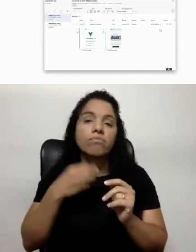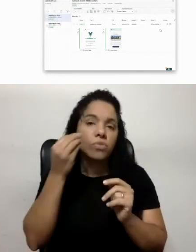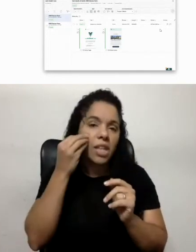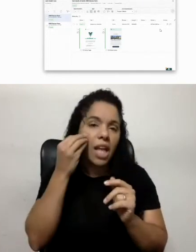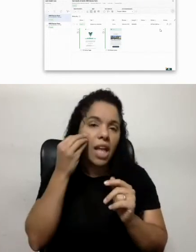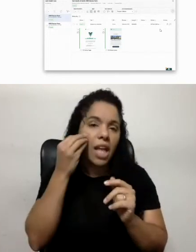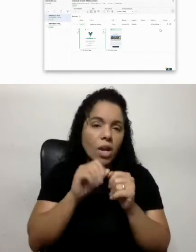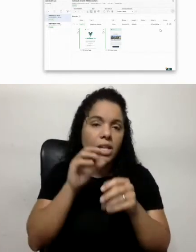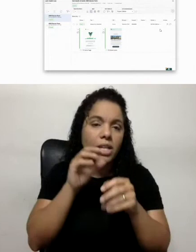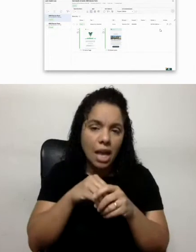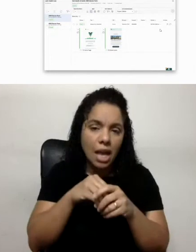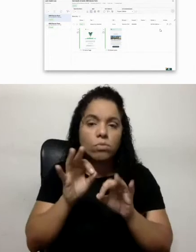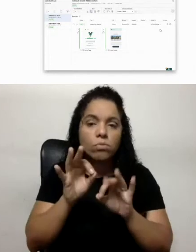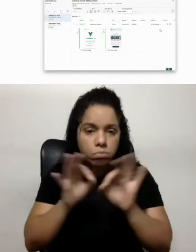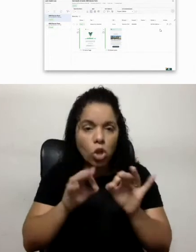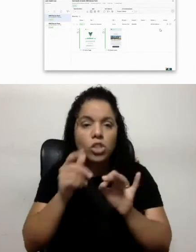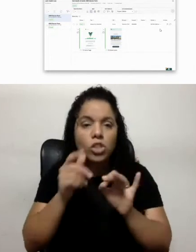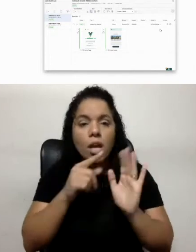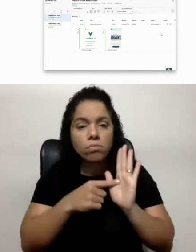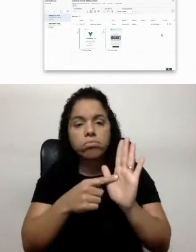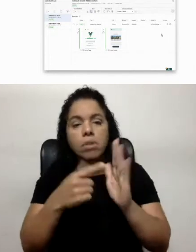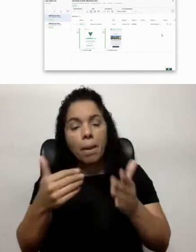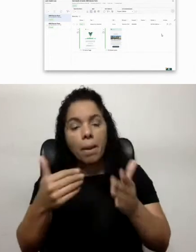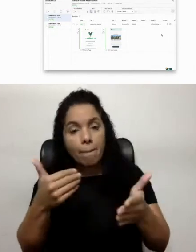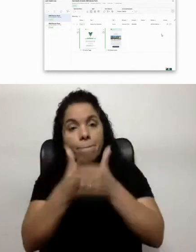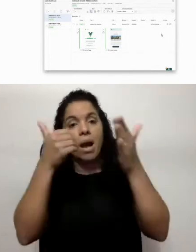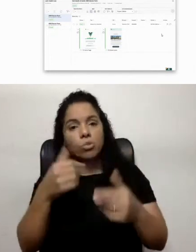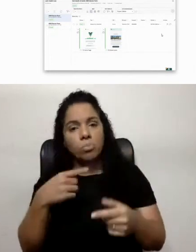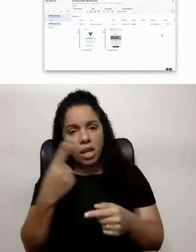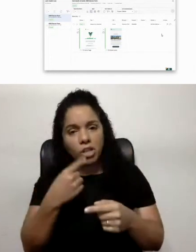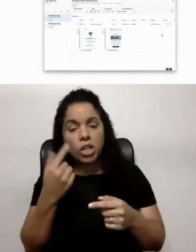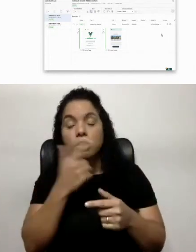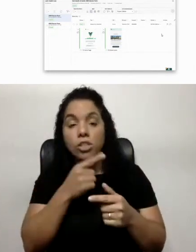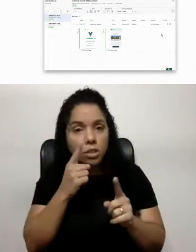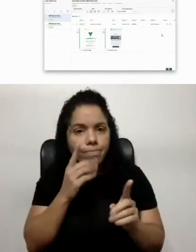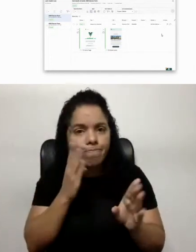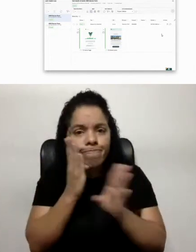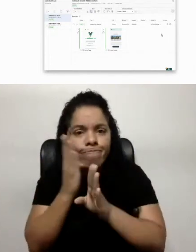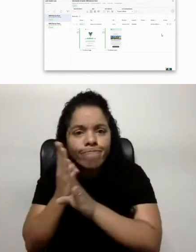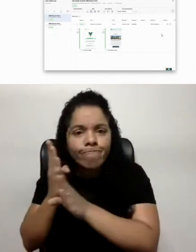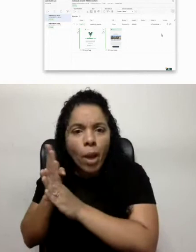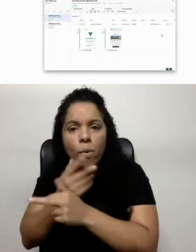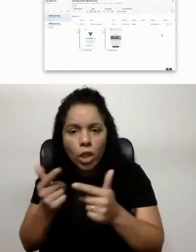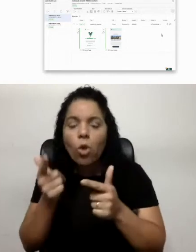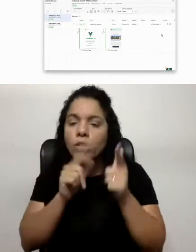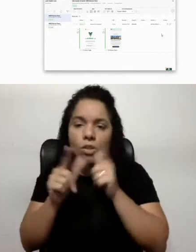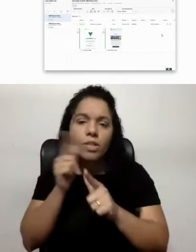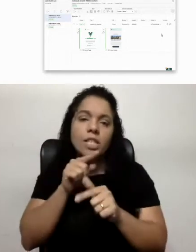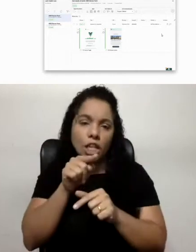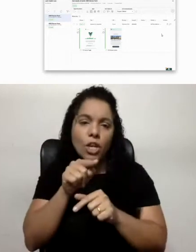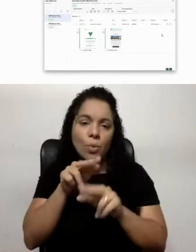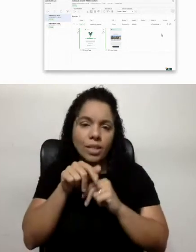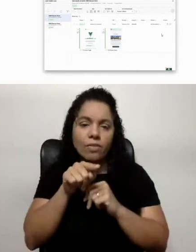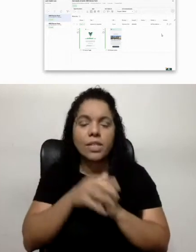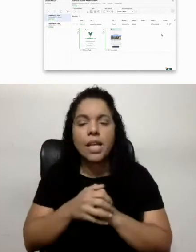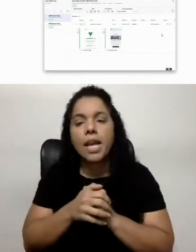realizado num projeto que trouxe grande impacto pra gente, a gente pode identificar muita coisa através dele, tá?